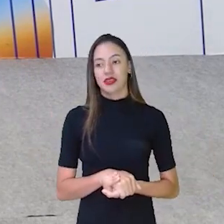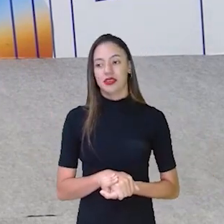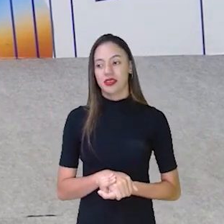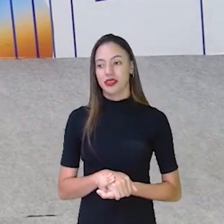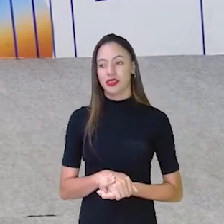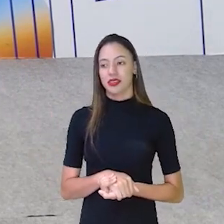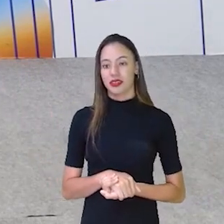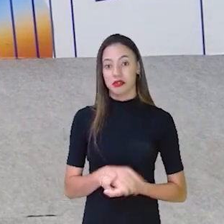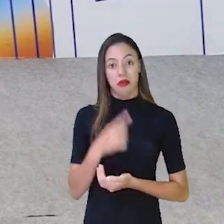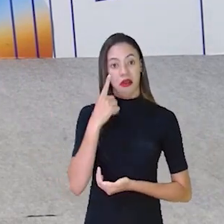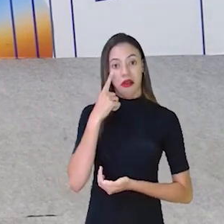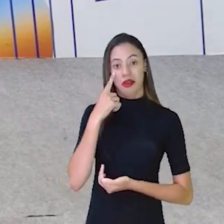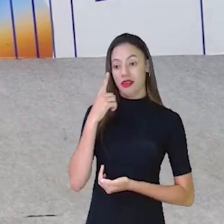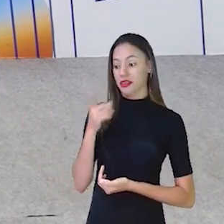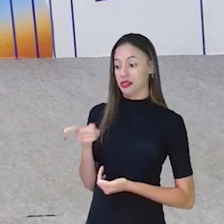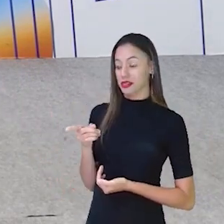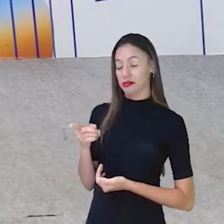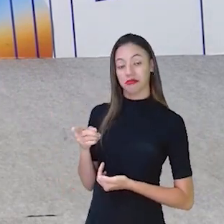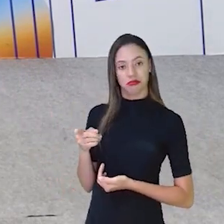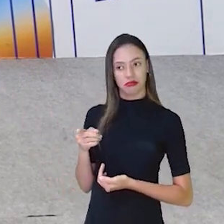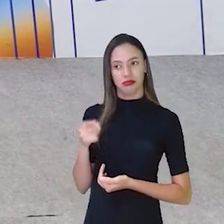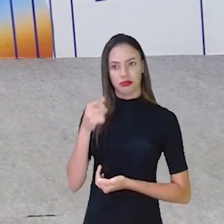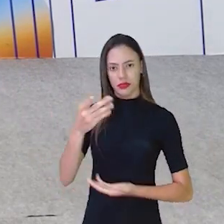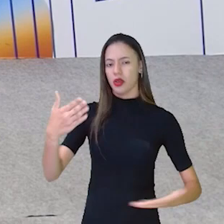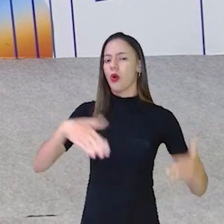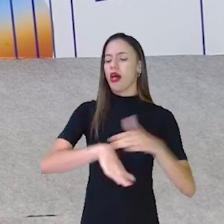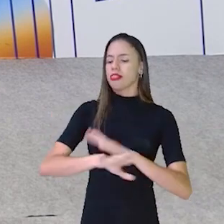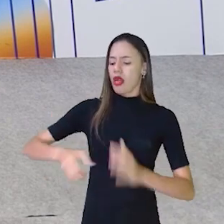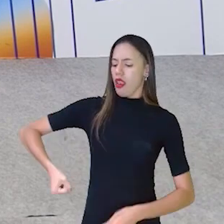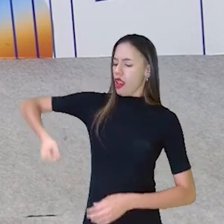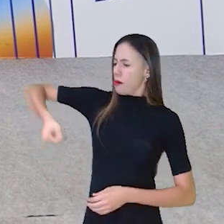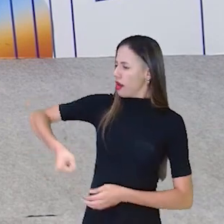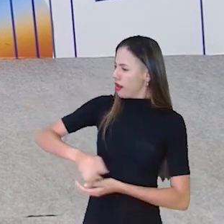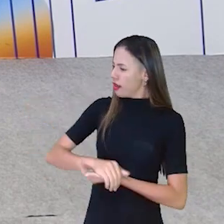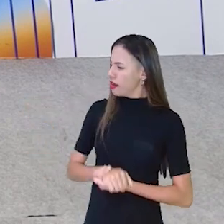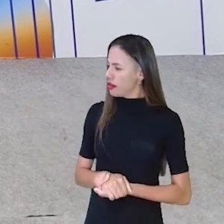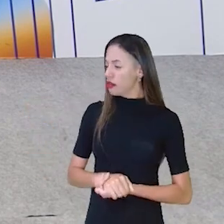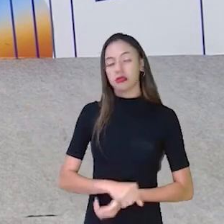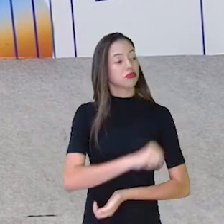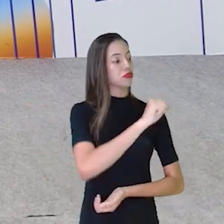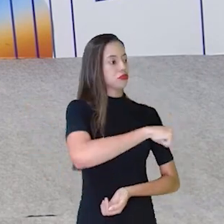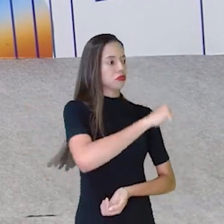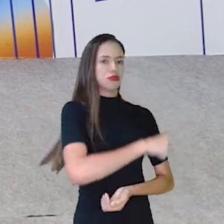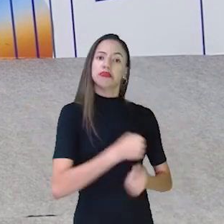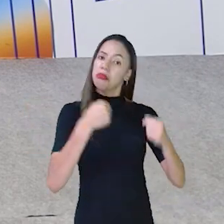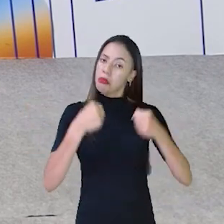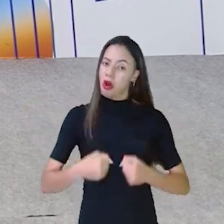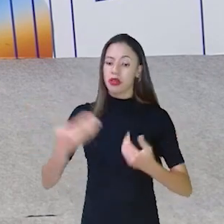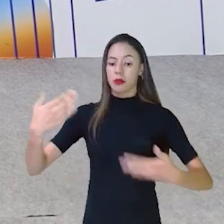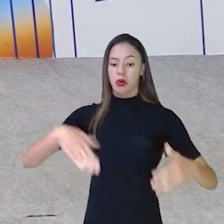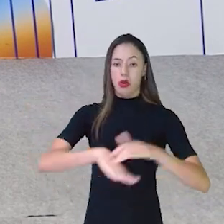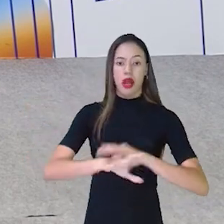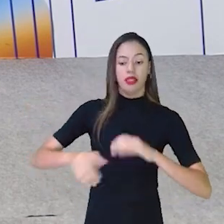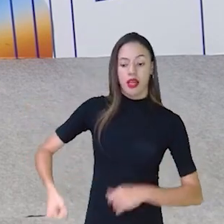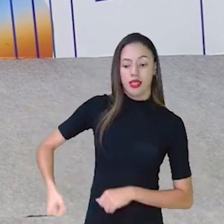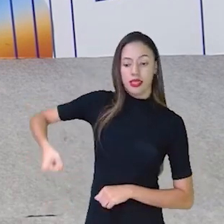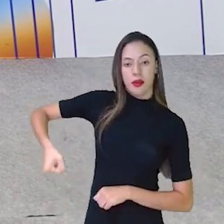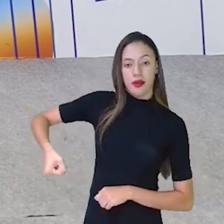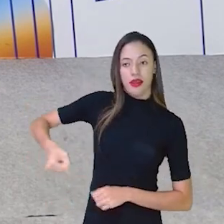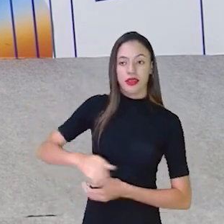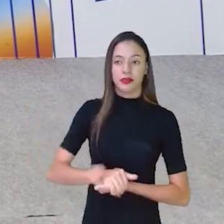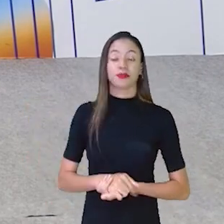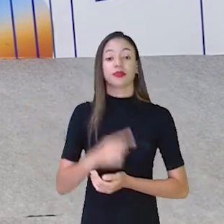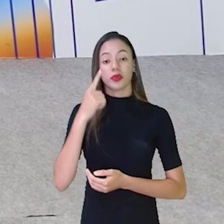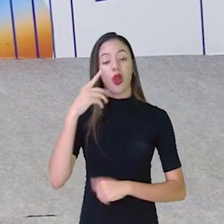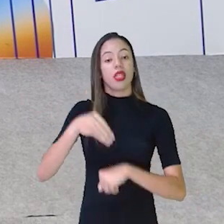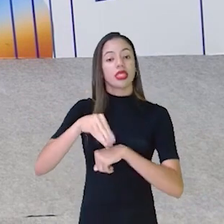Segura. Vendo aí, ó. E aí, vai guardar na mala? Vamos lá. Podemos guardar na mala. Gente, agora